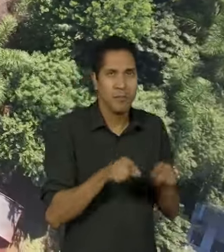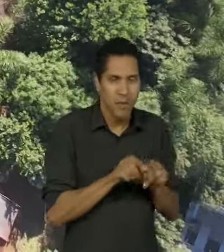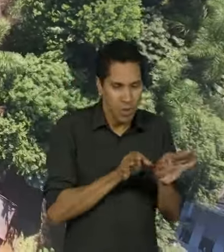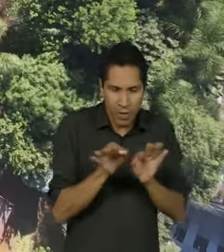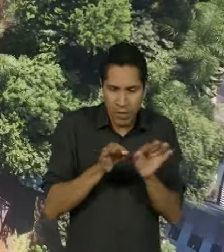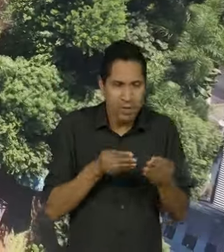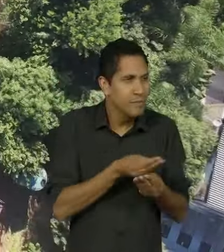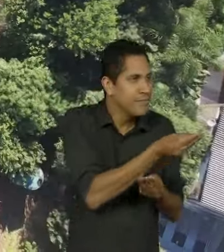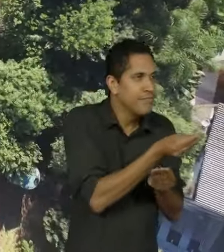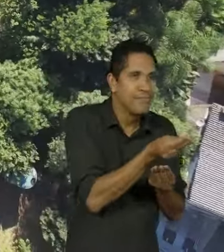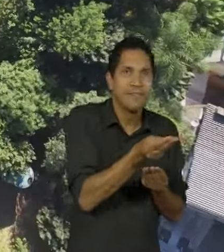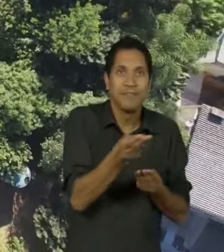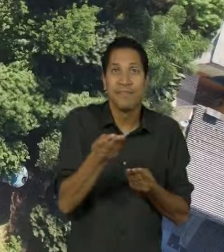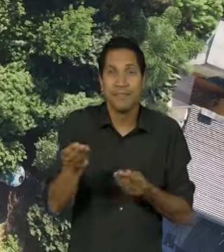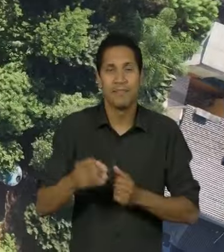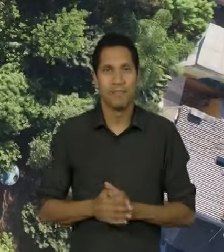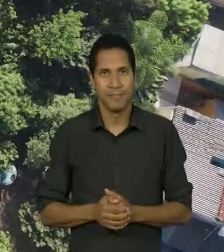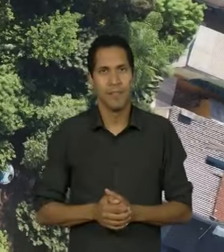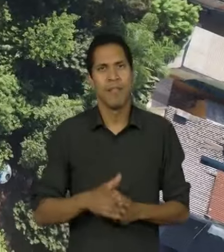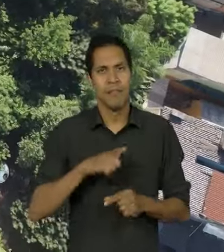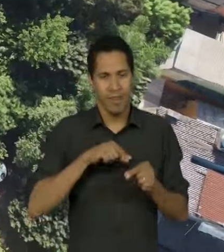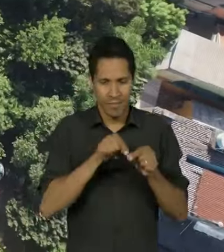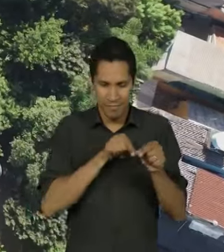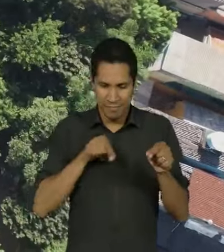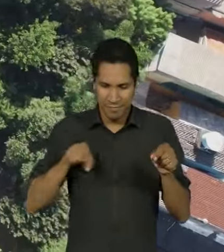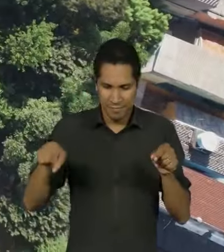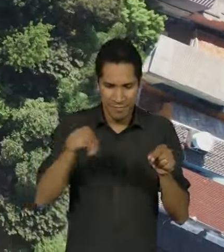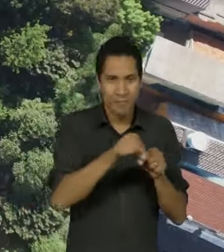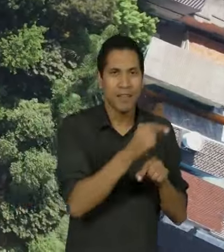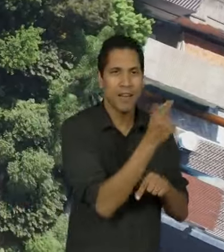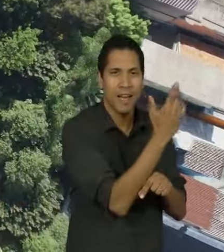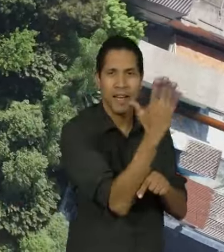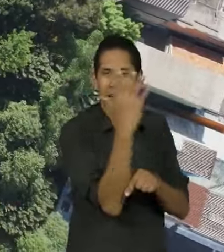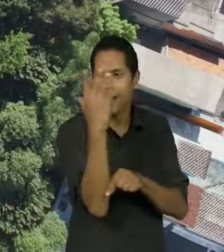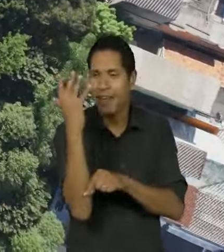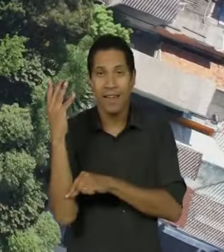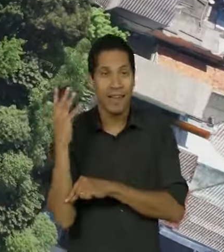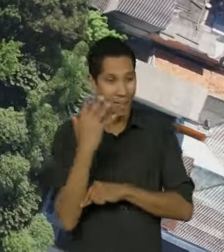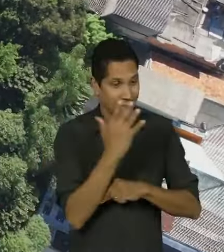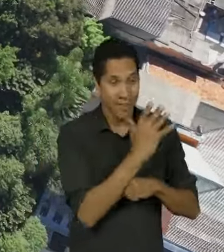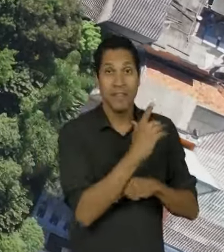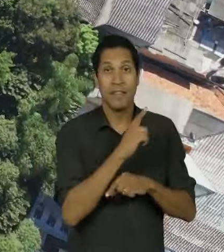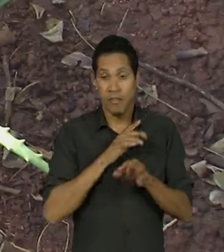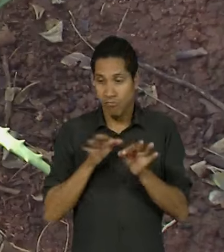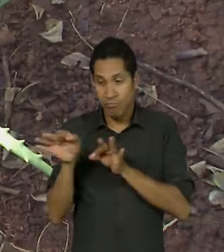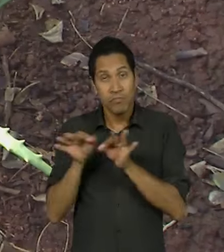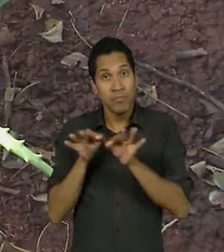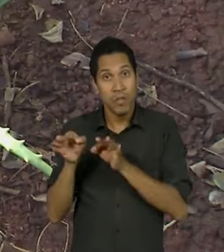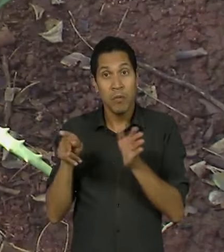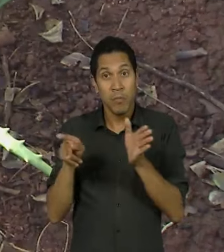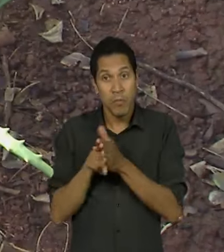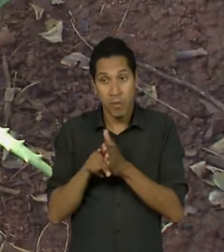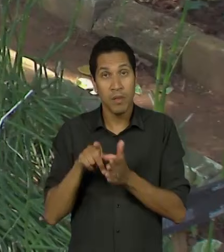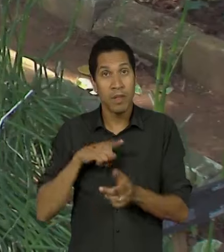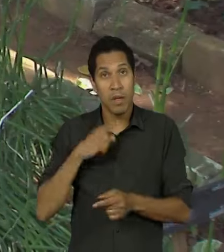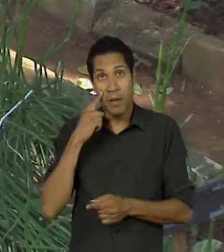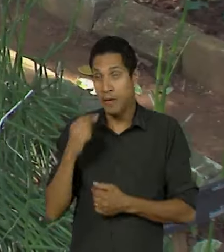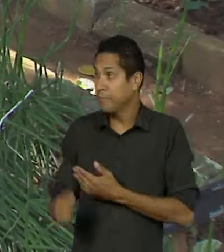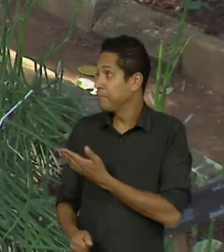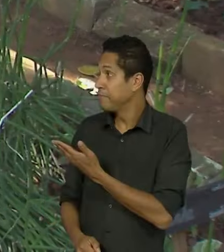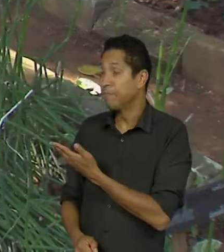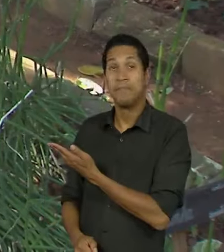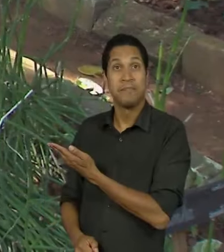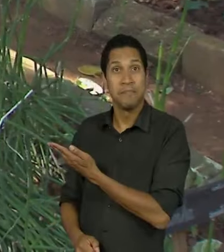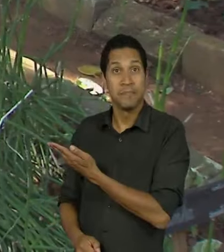Cercado de árvores o espaço de cultivo de plantas medicinais está sendo readequado. Ainda tem babosa e